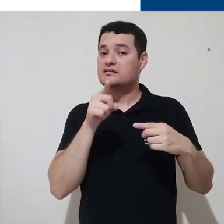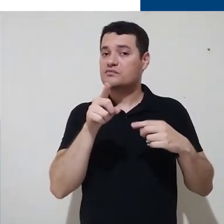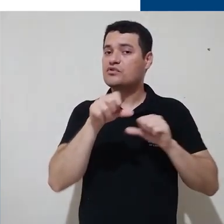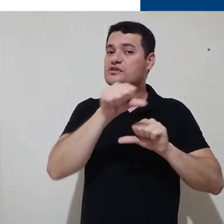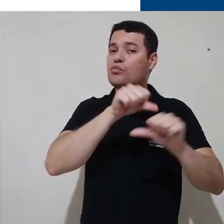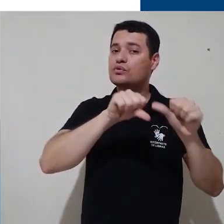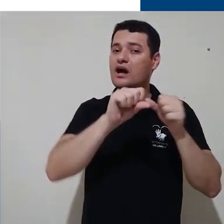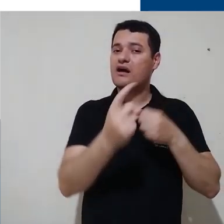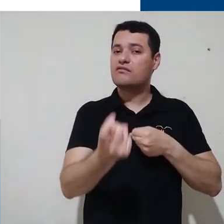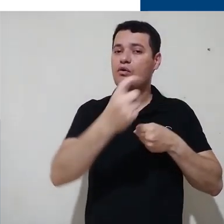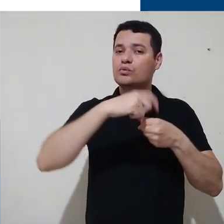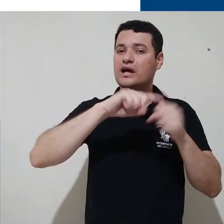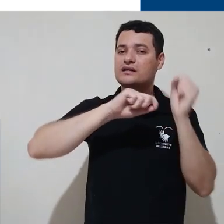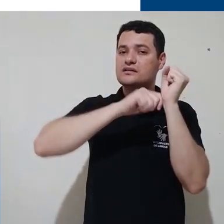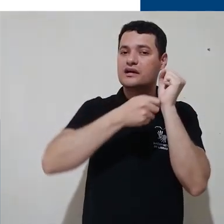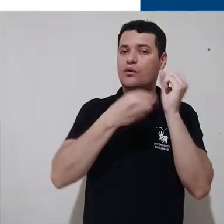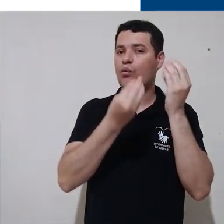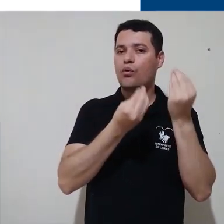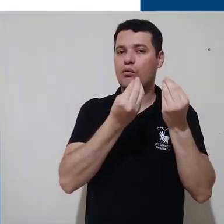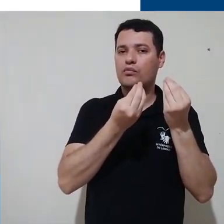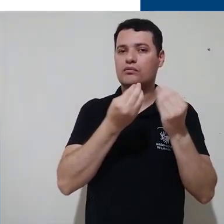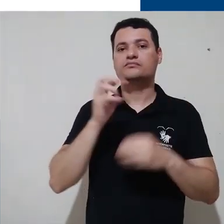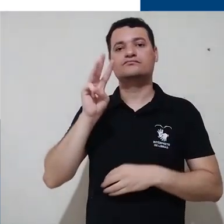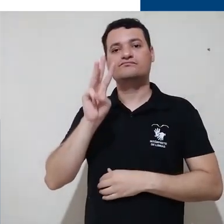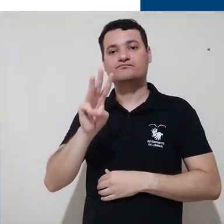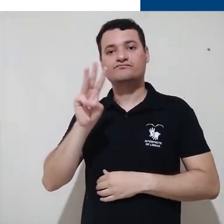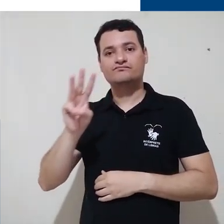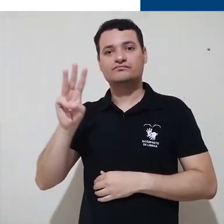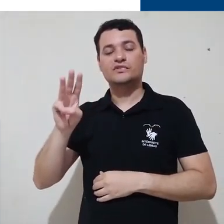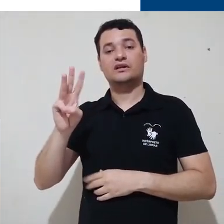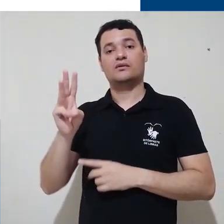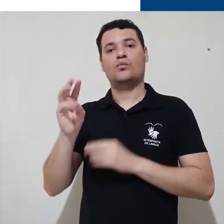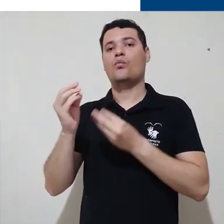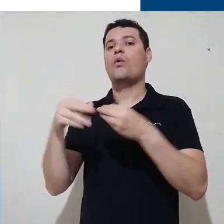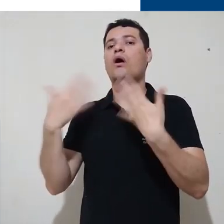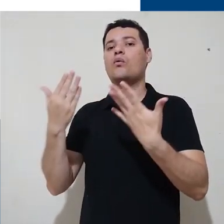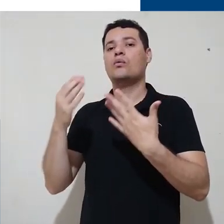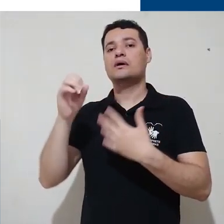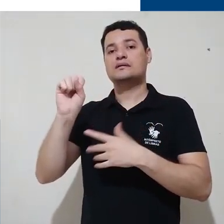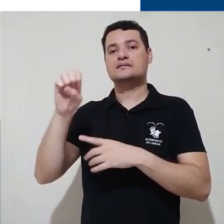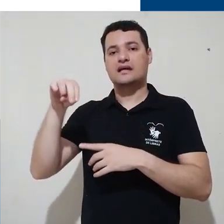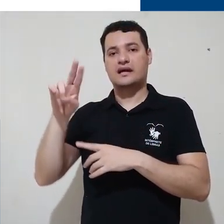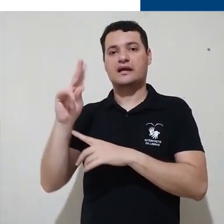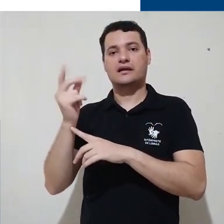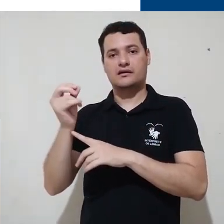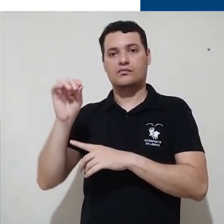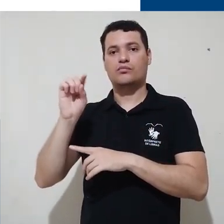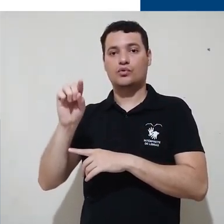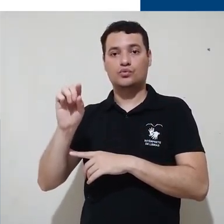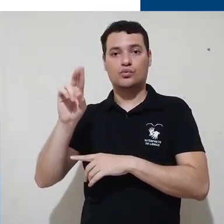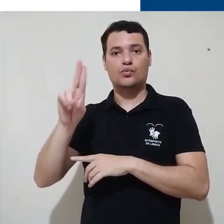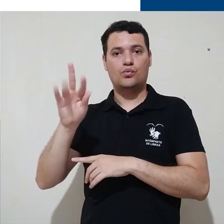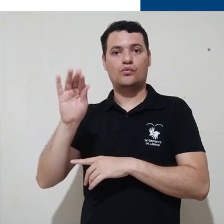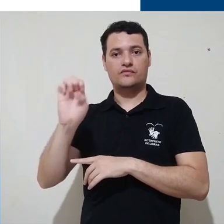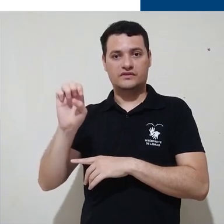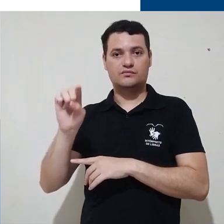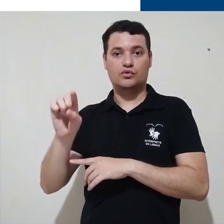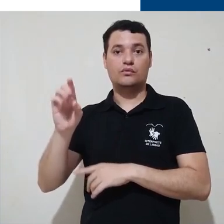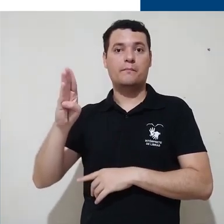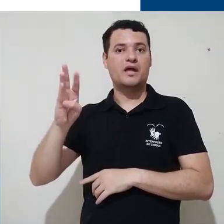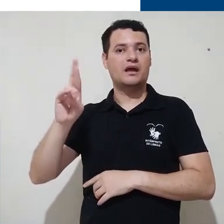único da UFIS ou recuperá-la, você deve acessar o site senha.ufis.br.